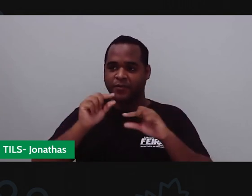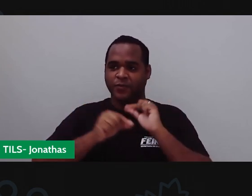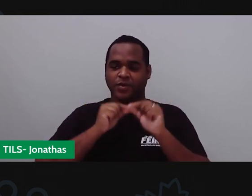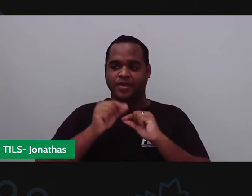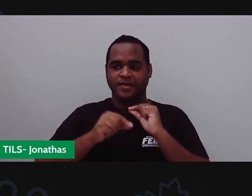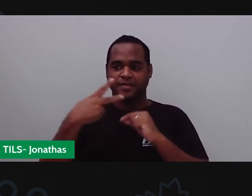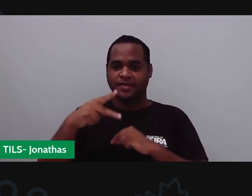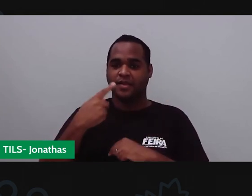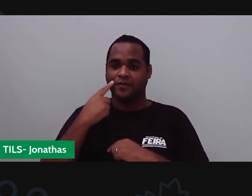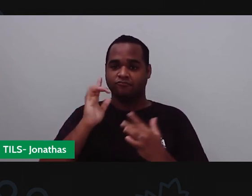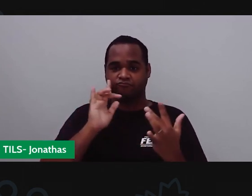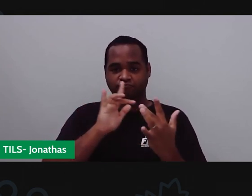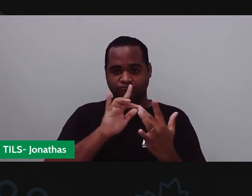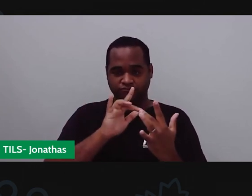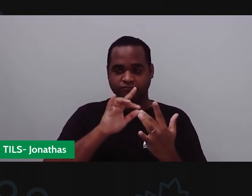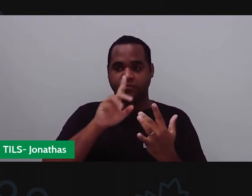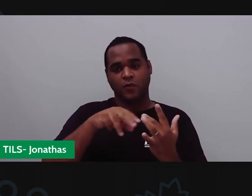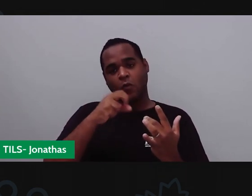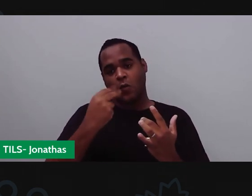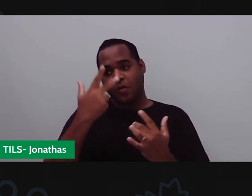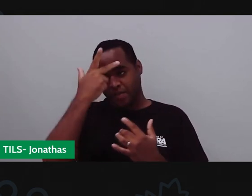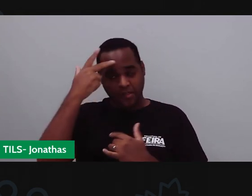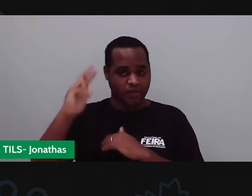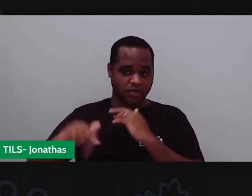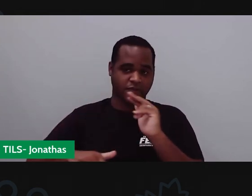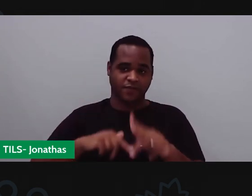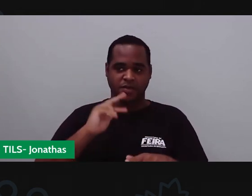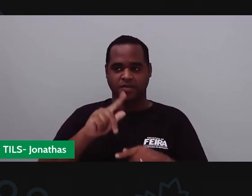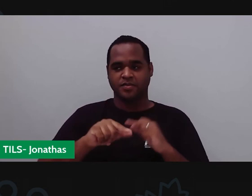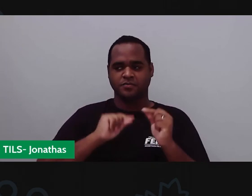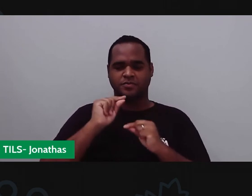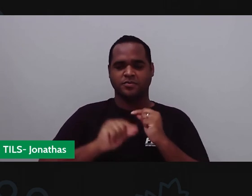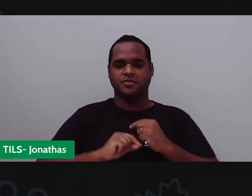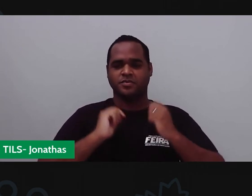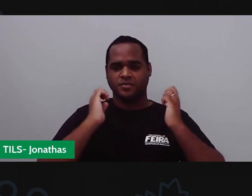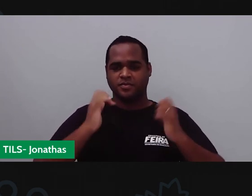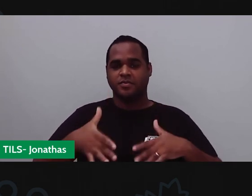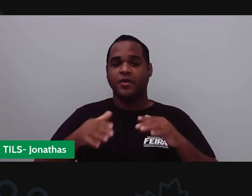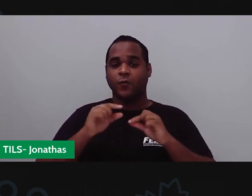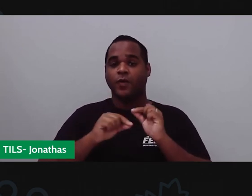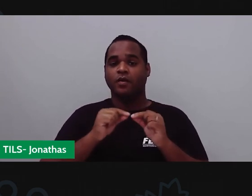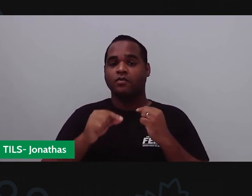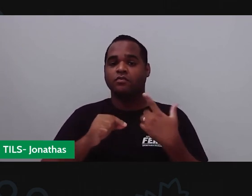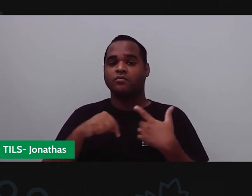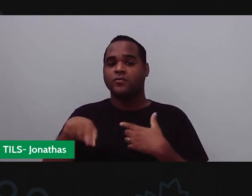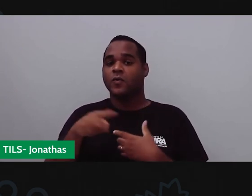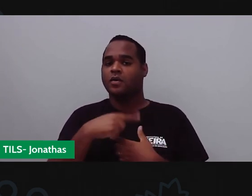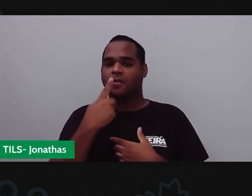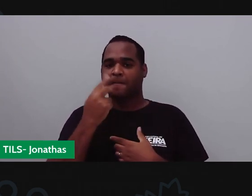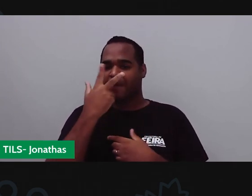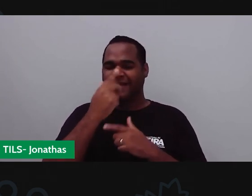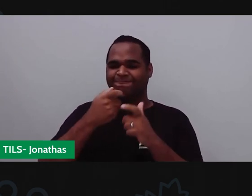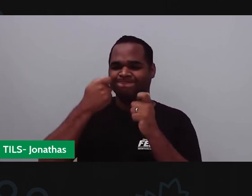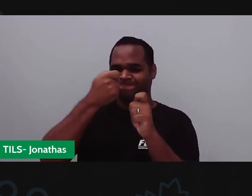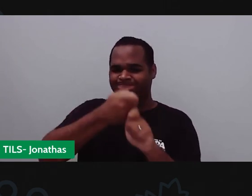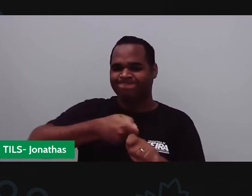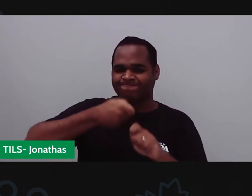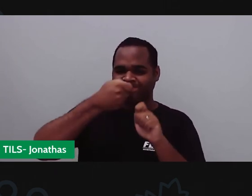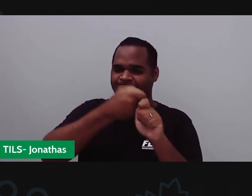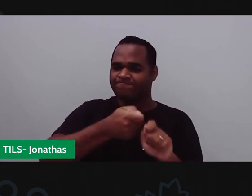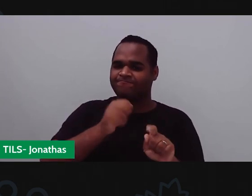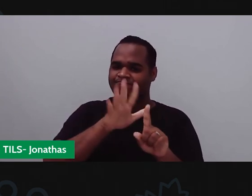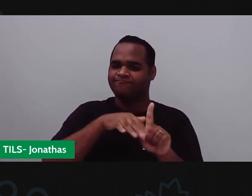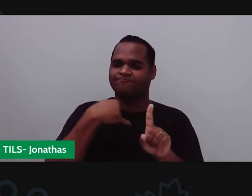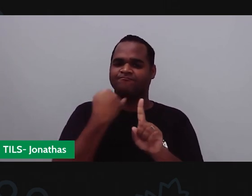intimidar, humilhar um colega por ser diferente de você, a gente vai se denominar isso como bullying e que é algo que